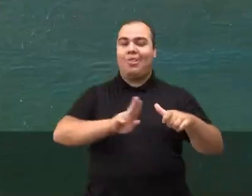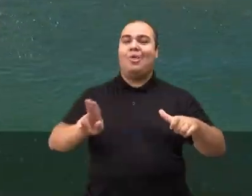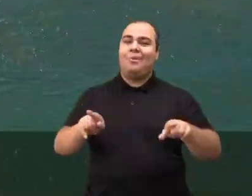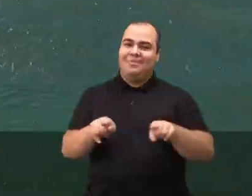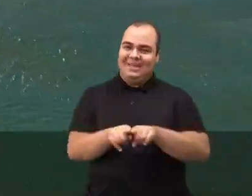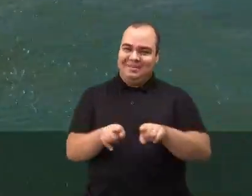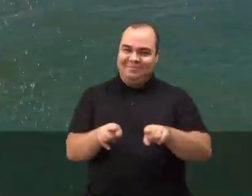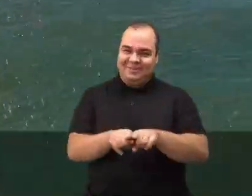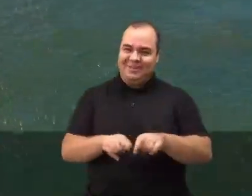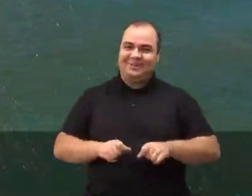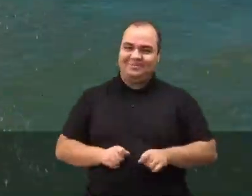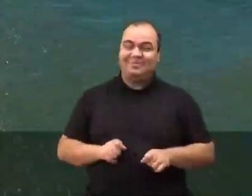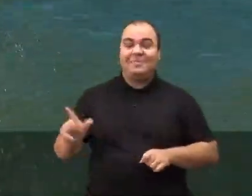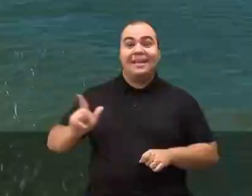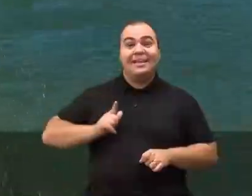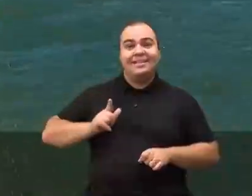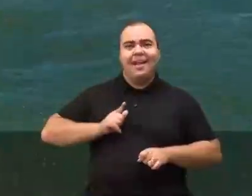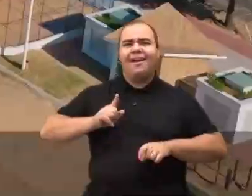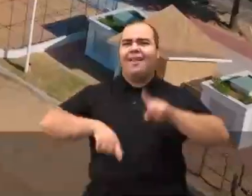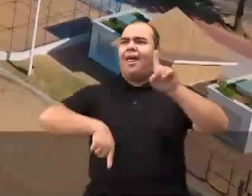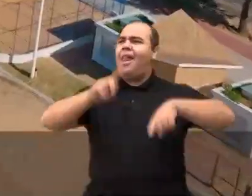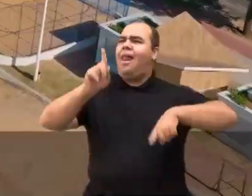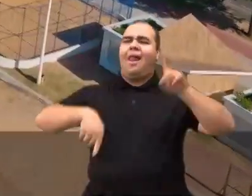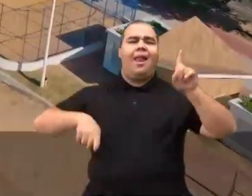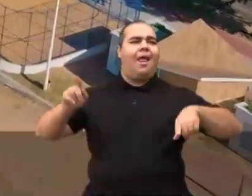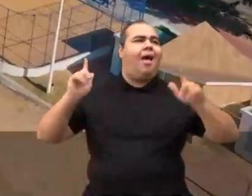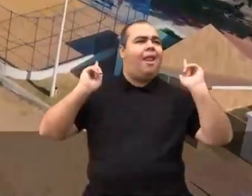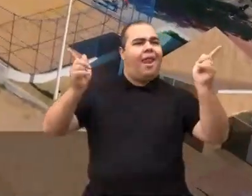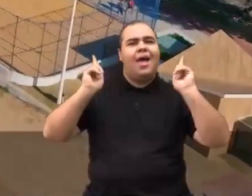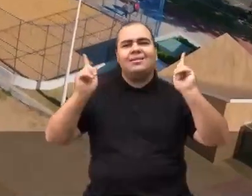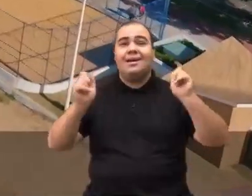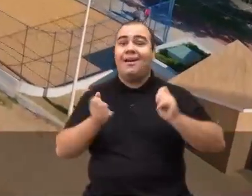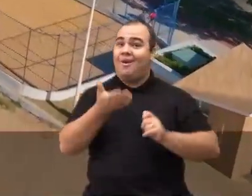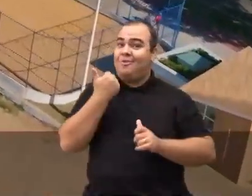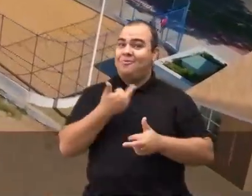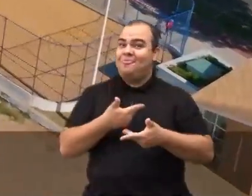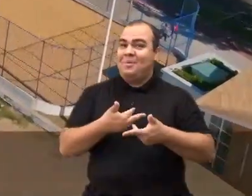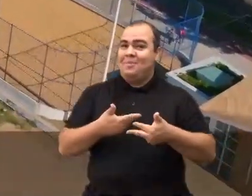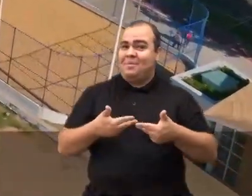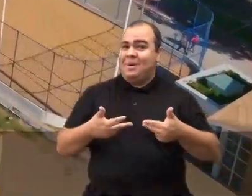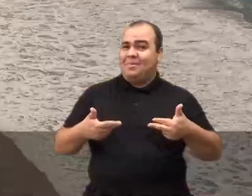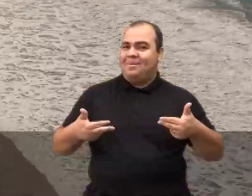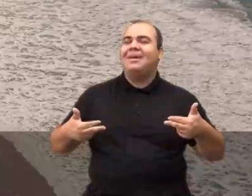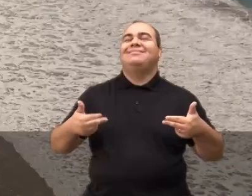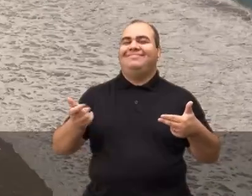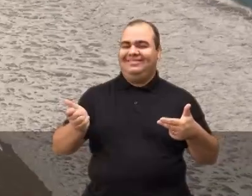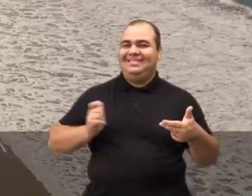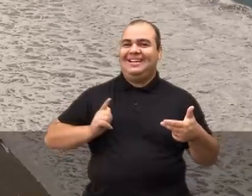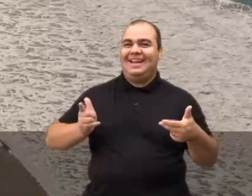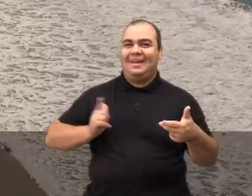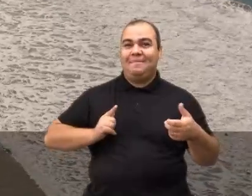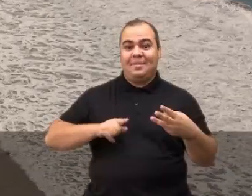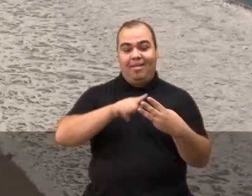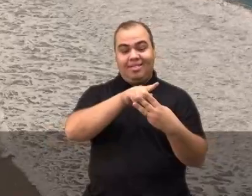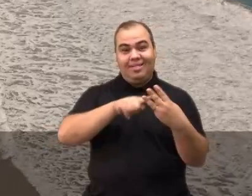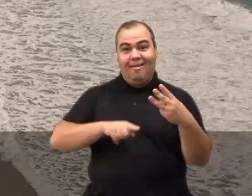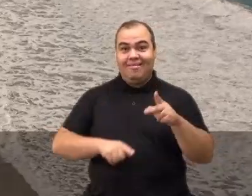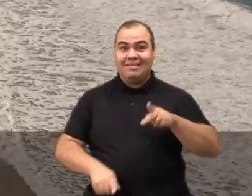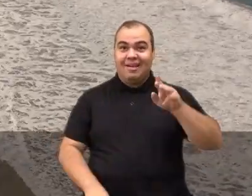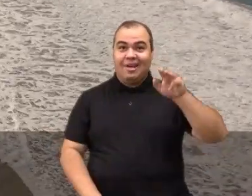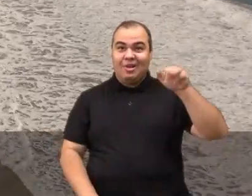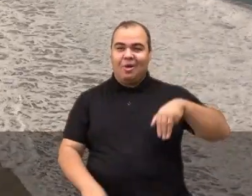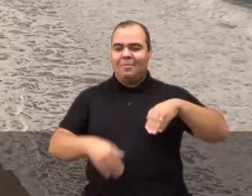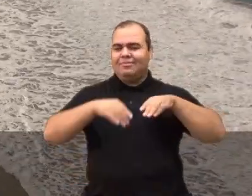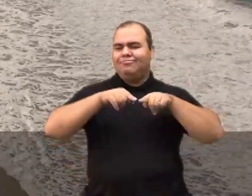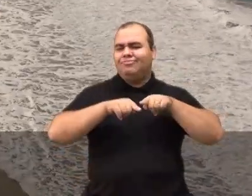Onde se pode encontrar uma variedade de opções de lazer e gastronomia. São três quilômetros de